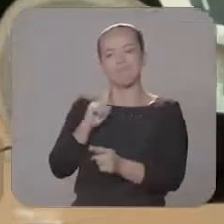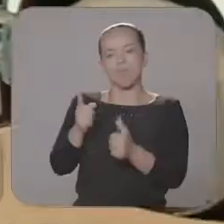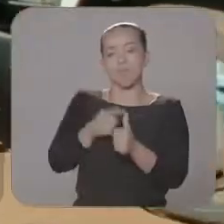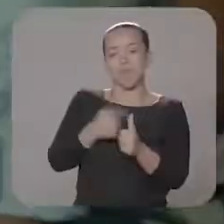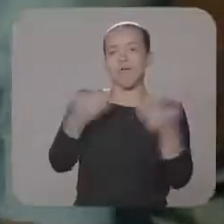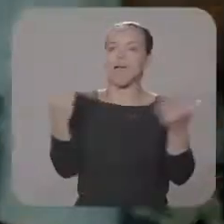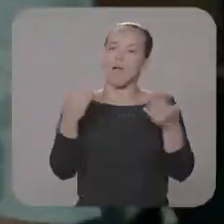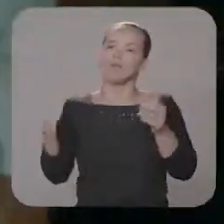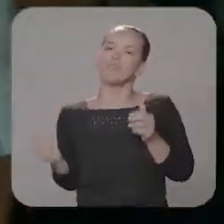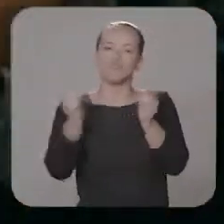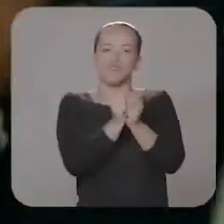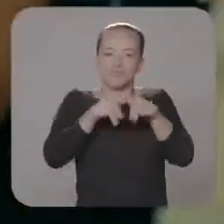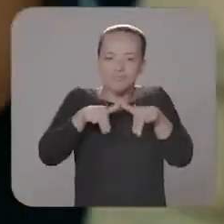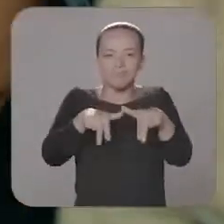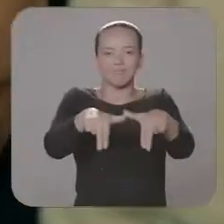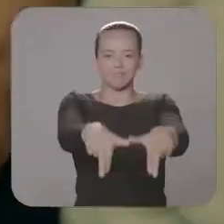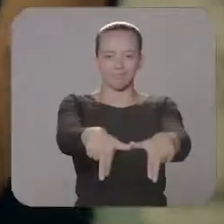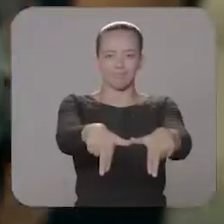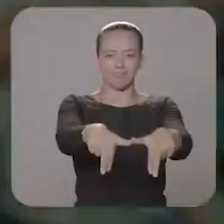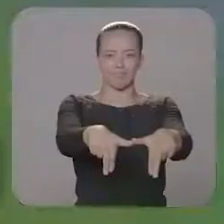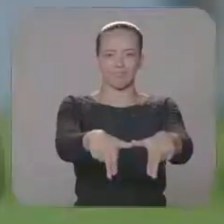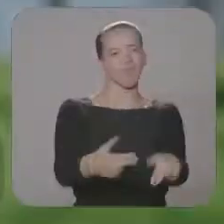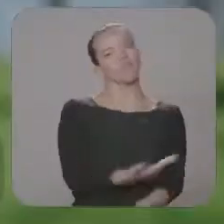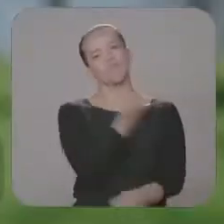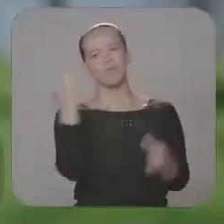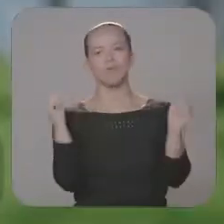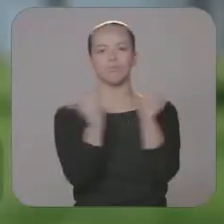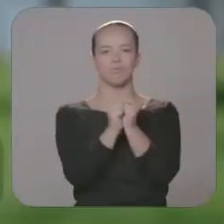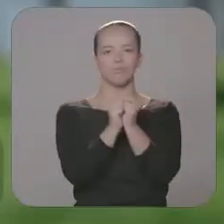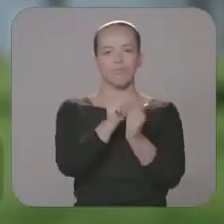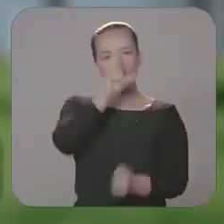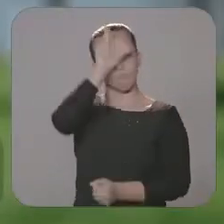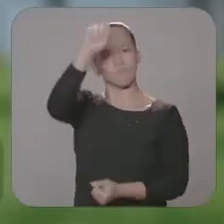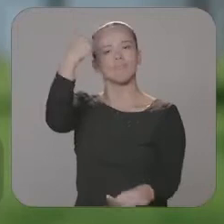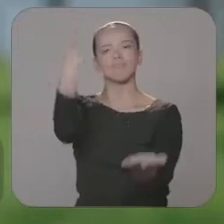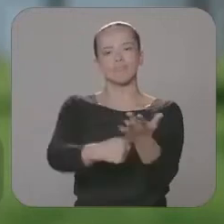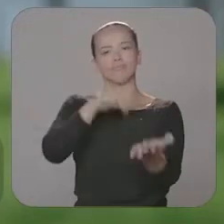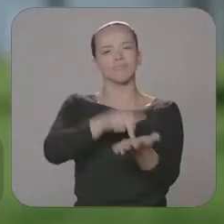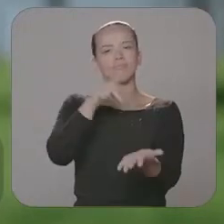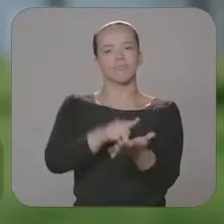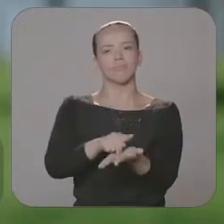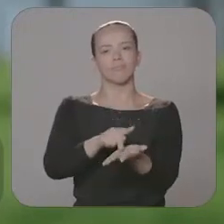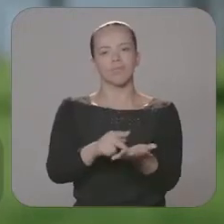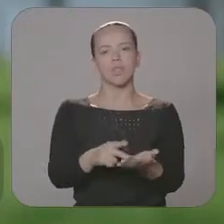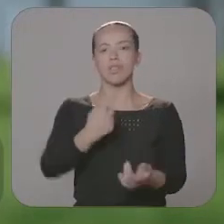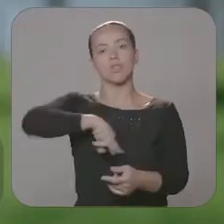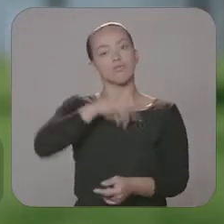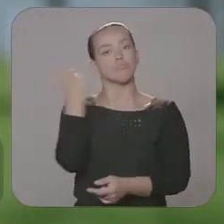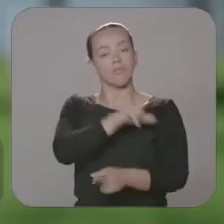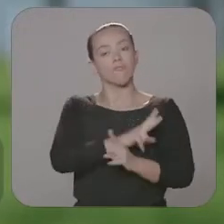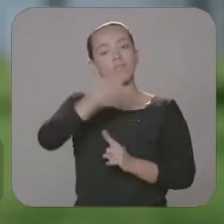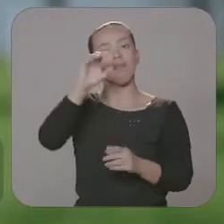primeiro turno, a vir conosco nessa caminhada. Vamos juntos, com a força e o compromisso com a verdade, estamos